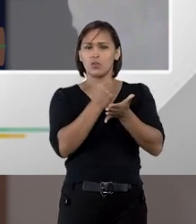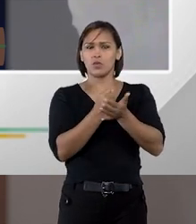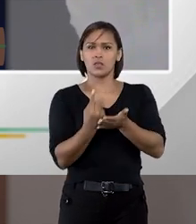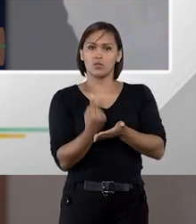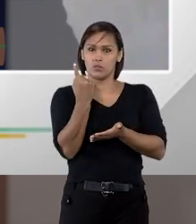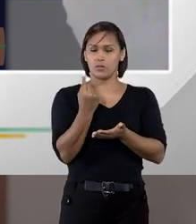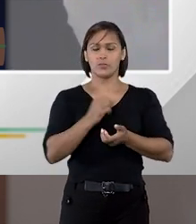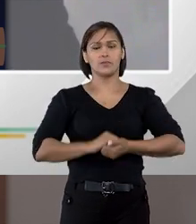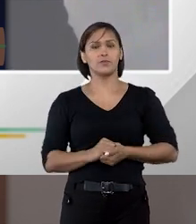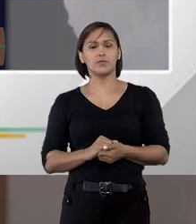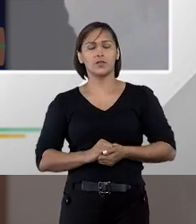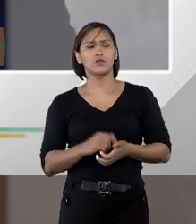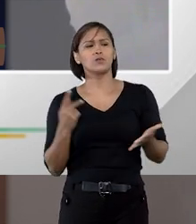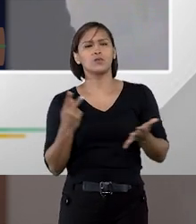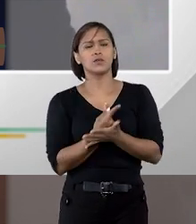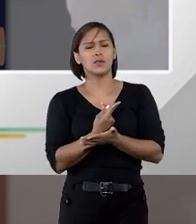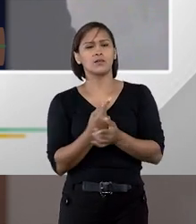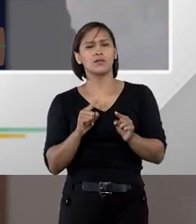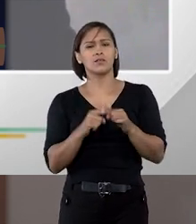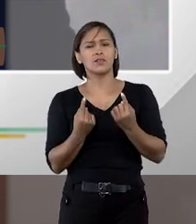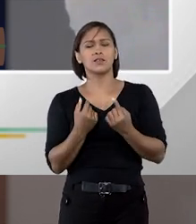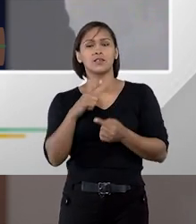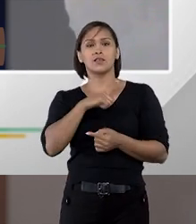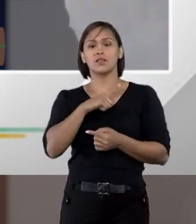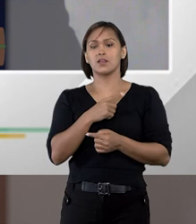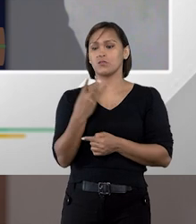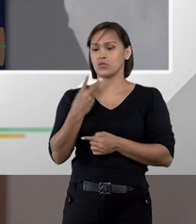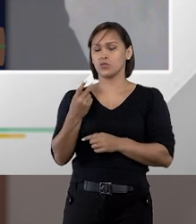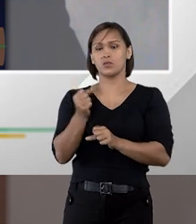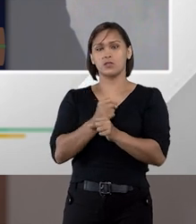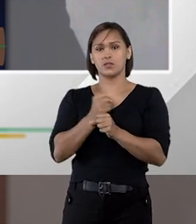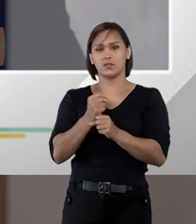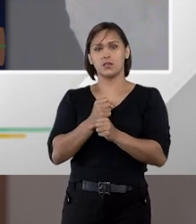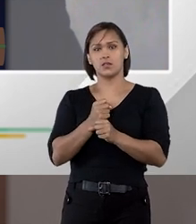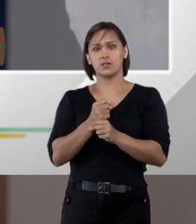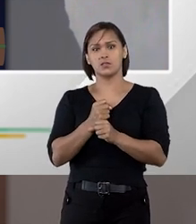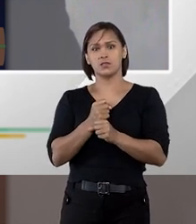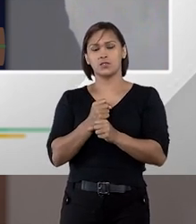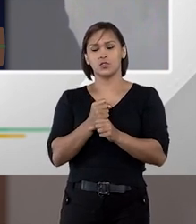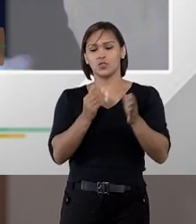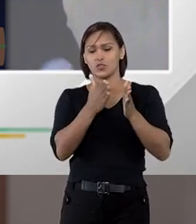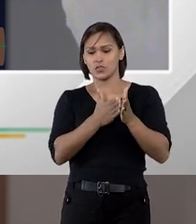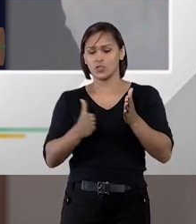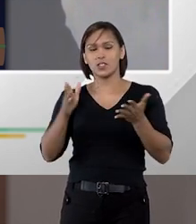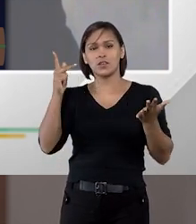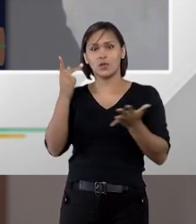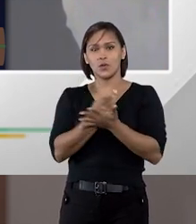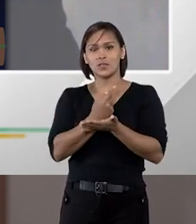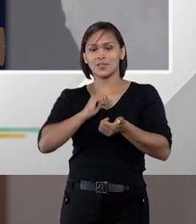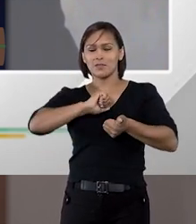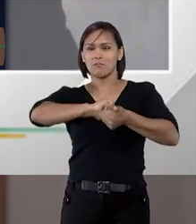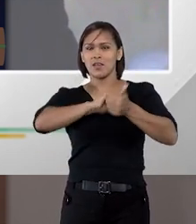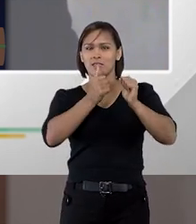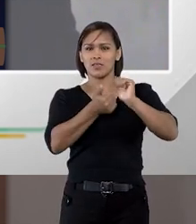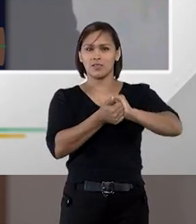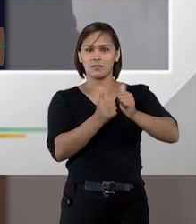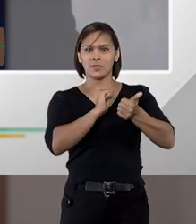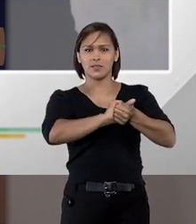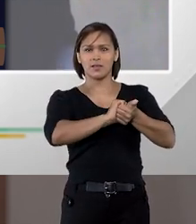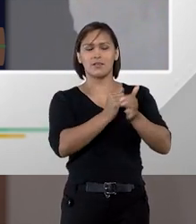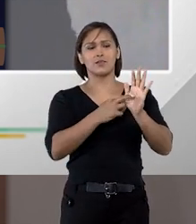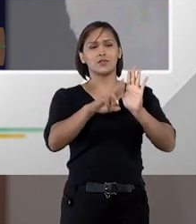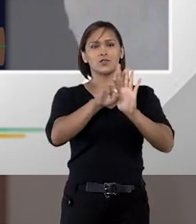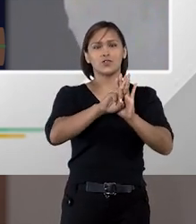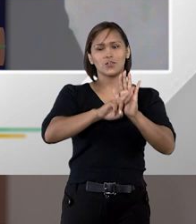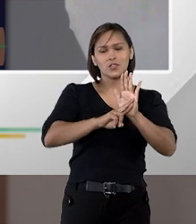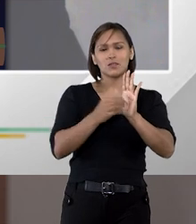contratação. O que ocorre, portanto, é que nós teremos dois anos de coexistência entre o regime